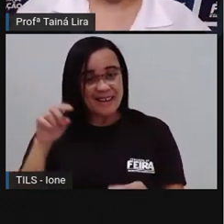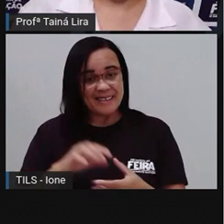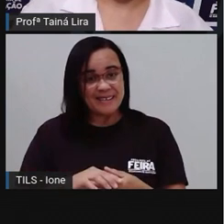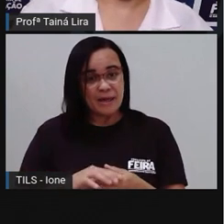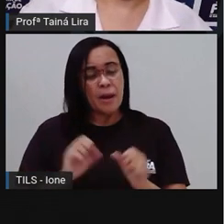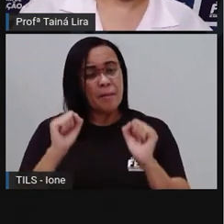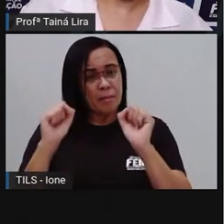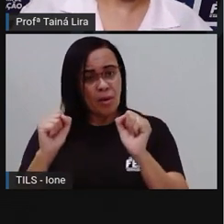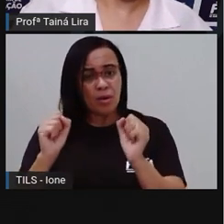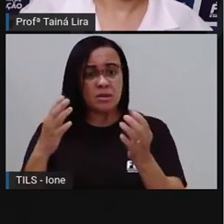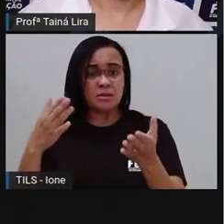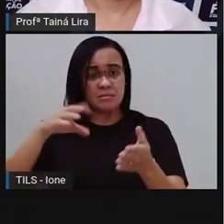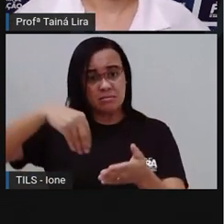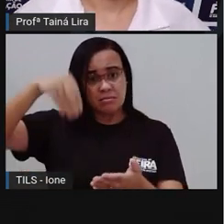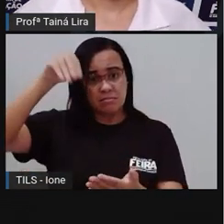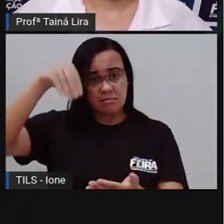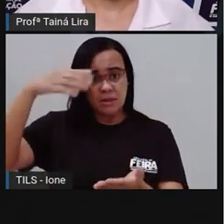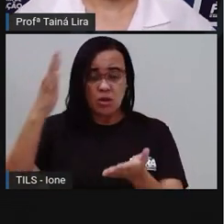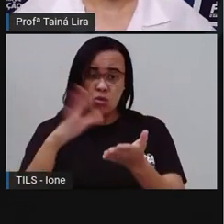próprio caderno, certo?